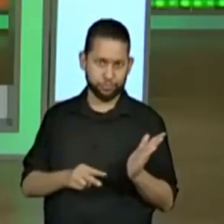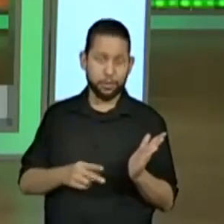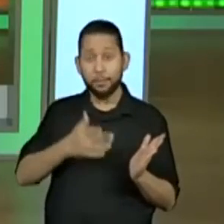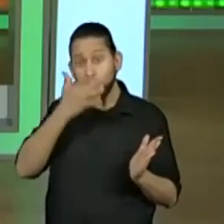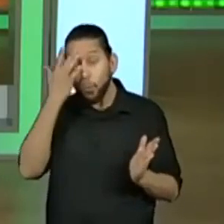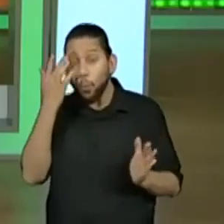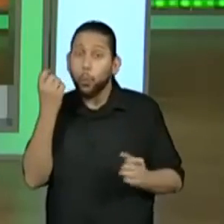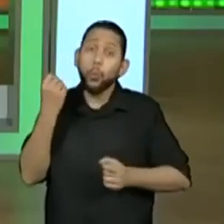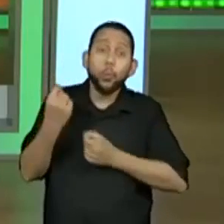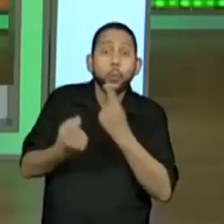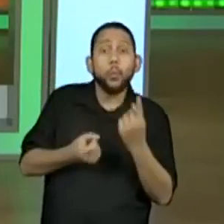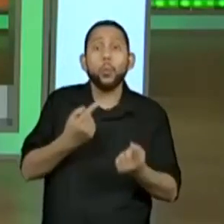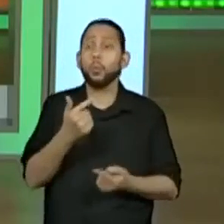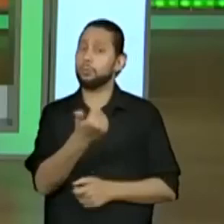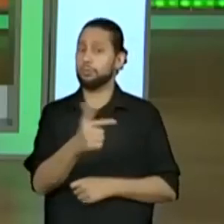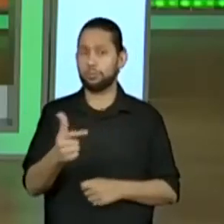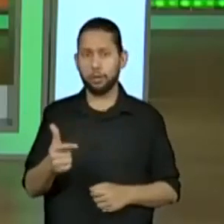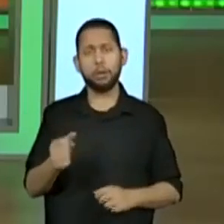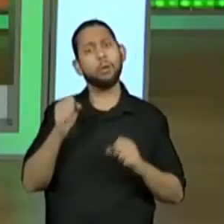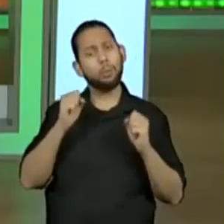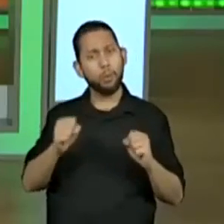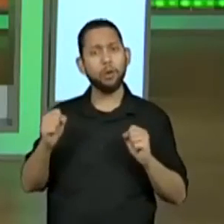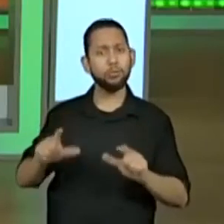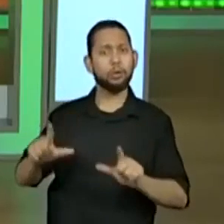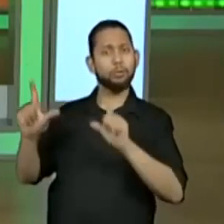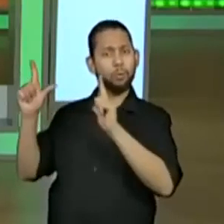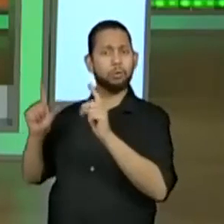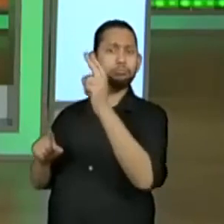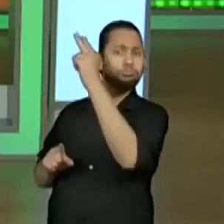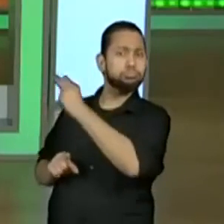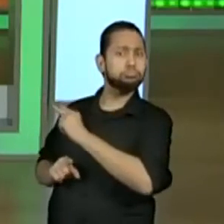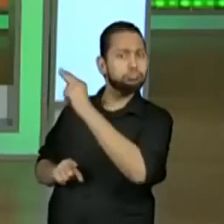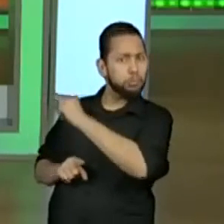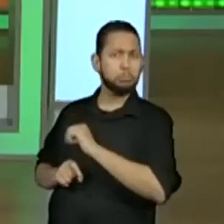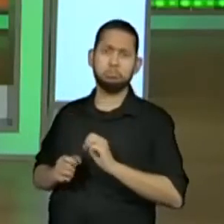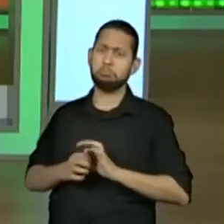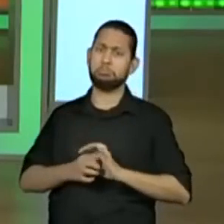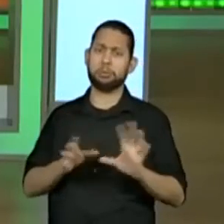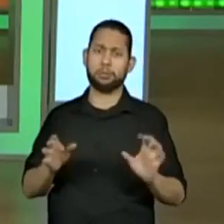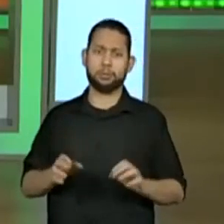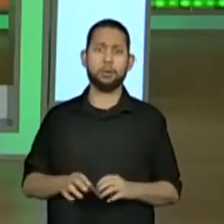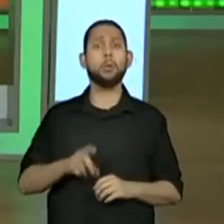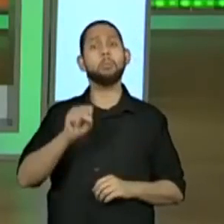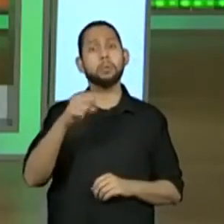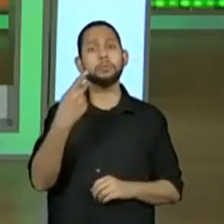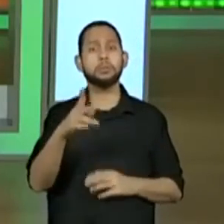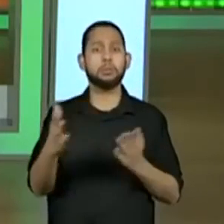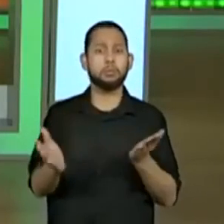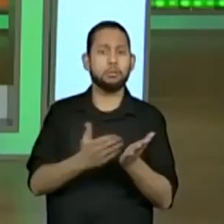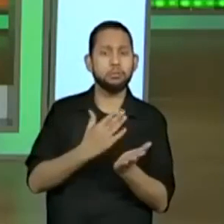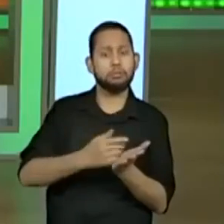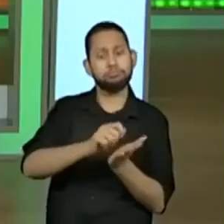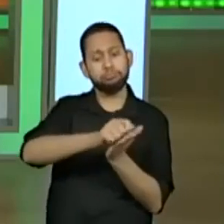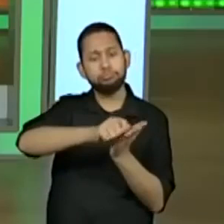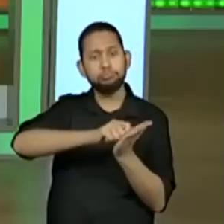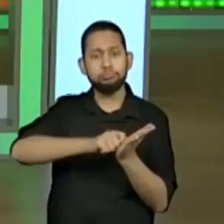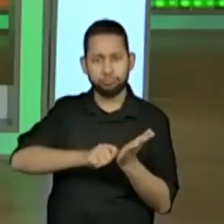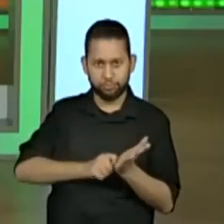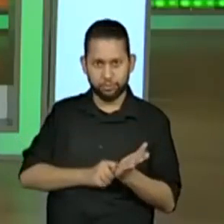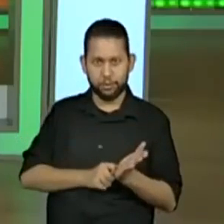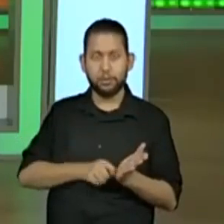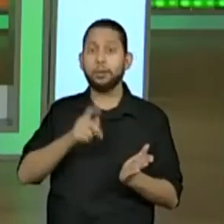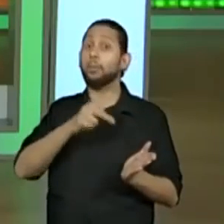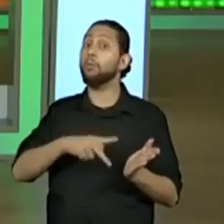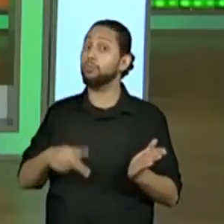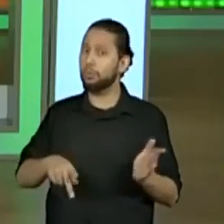possuem, podem acompanhar na tela a aula. Peço que façam os seus registros, os professores também vão